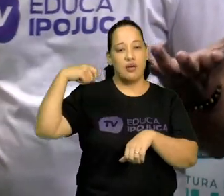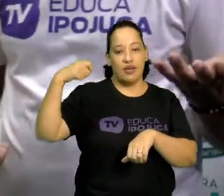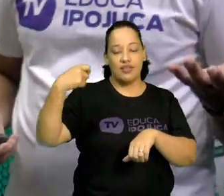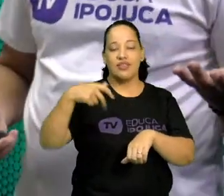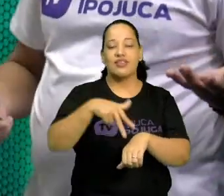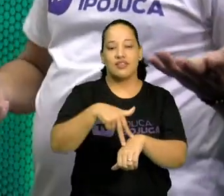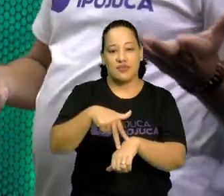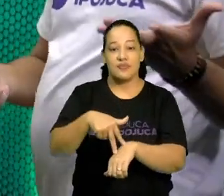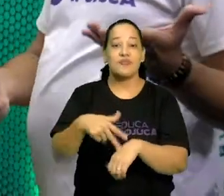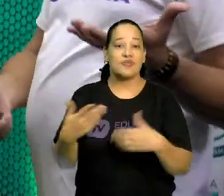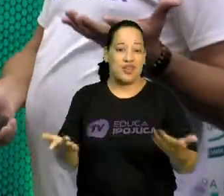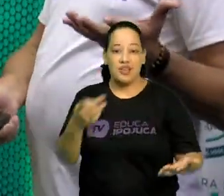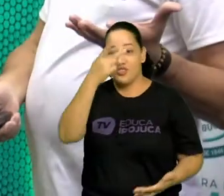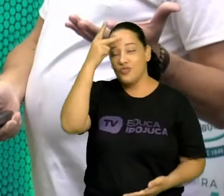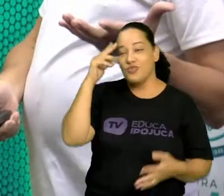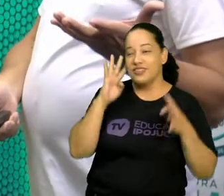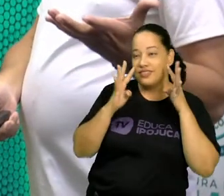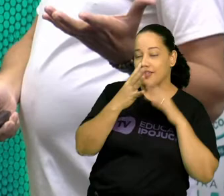pessoas ficam fascinadas.